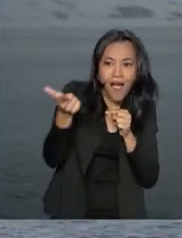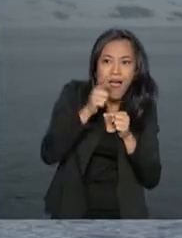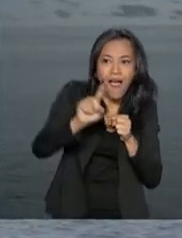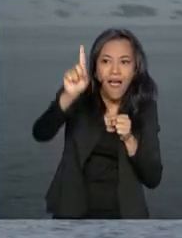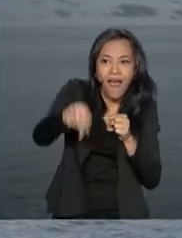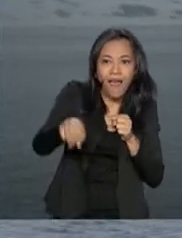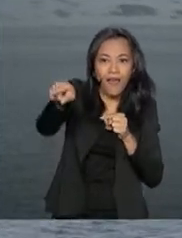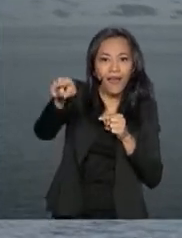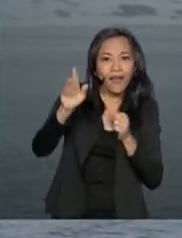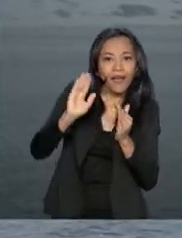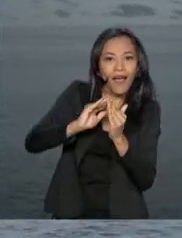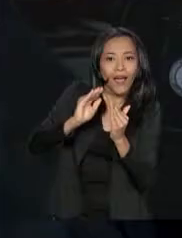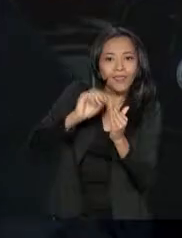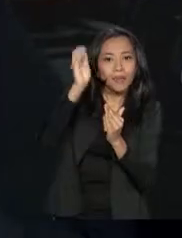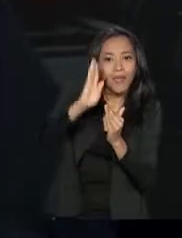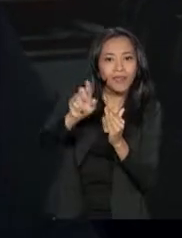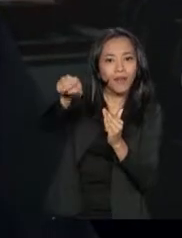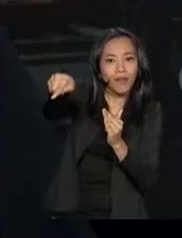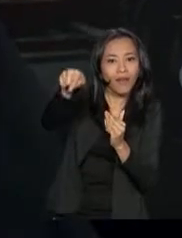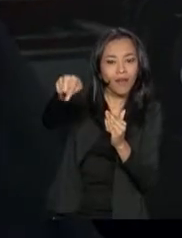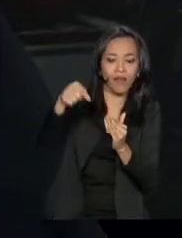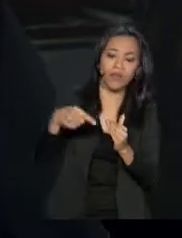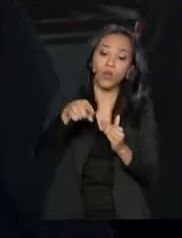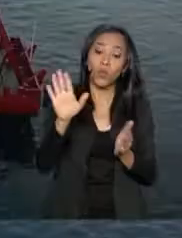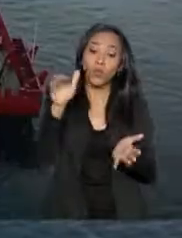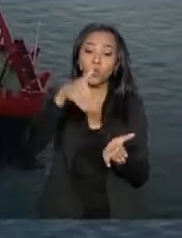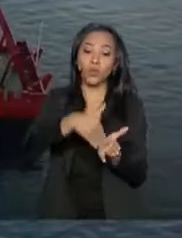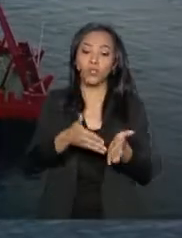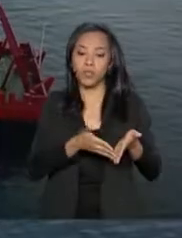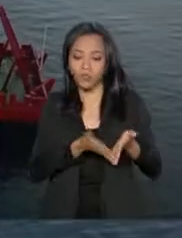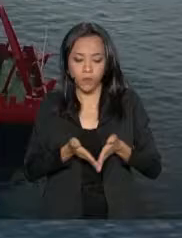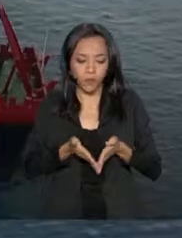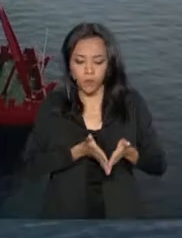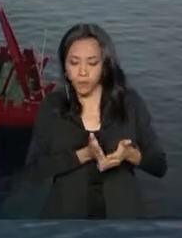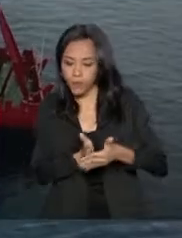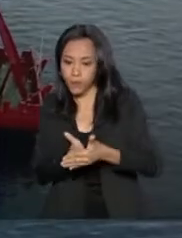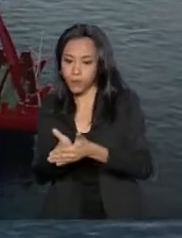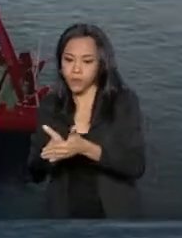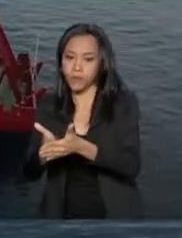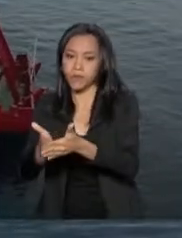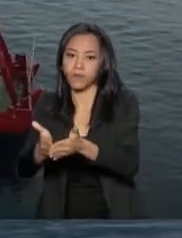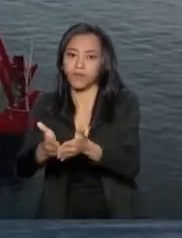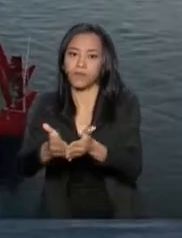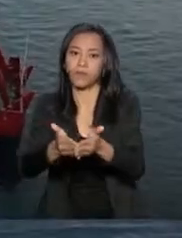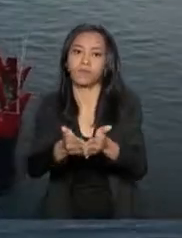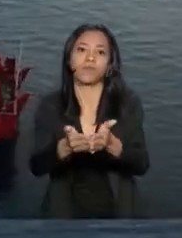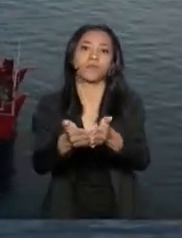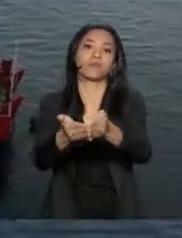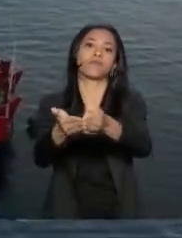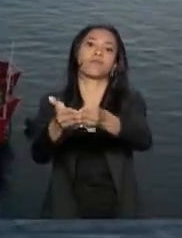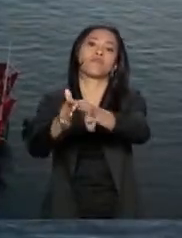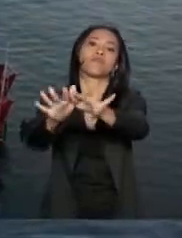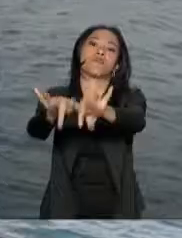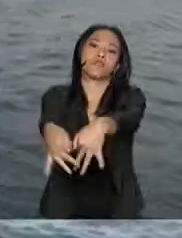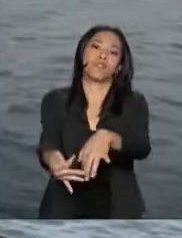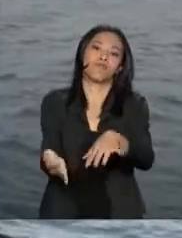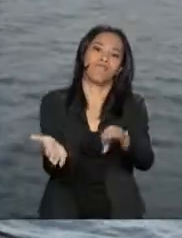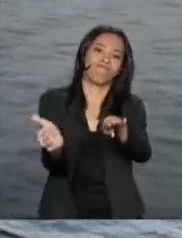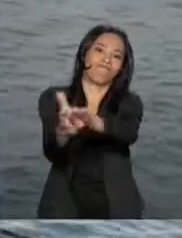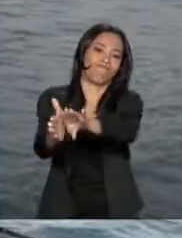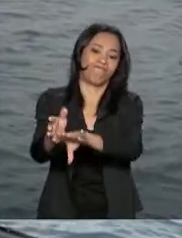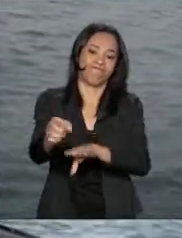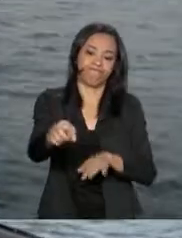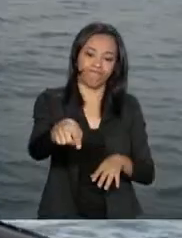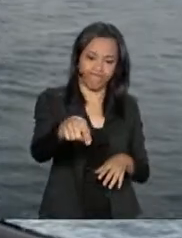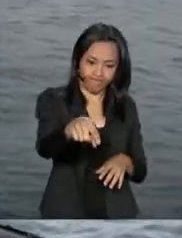a Casa do Brasil na Antártica. Últimas manobras até a Baía do Almirantado, ponto final dessa travessia. O Ari